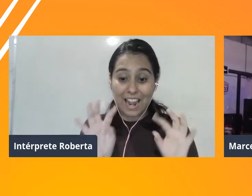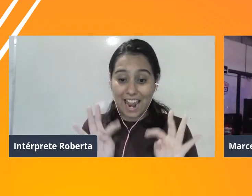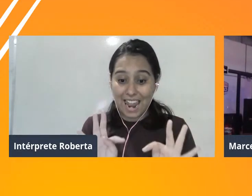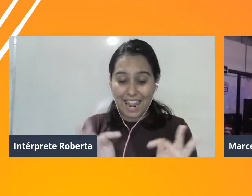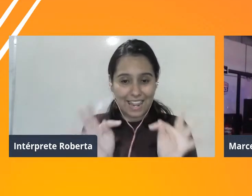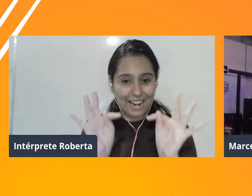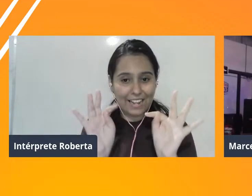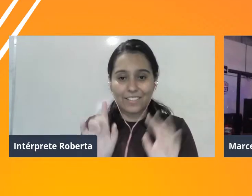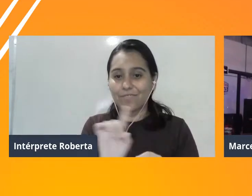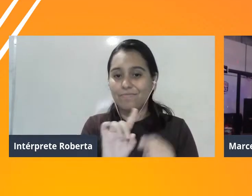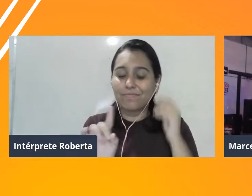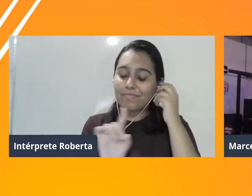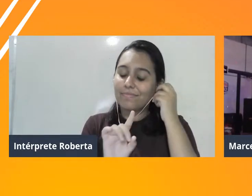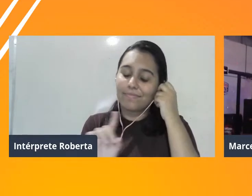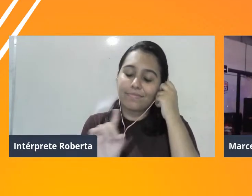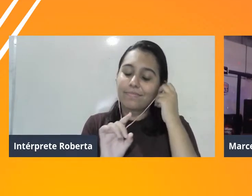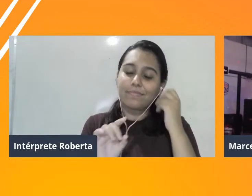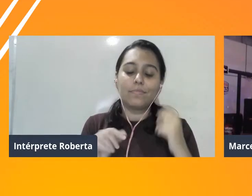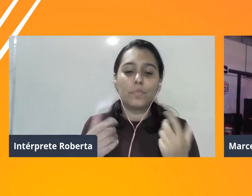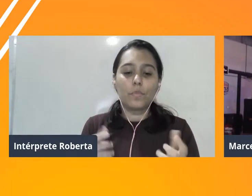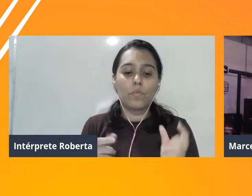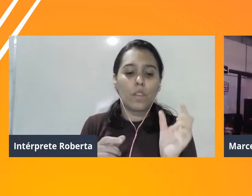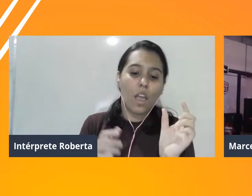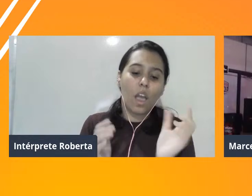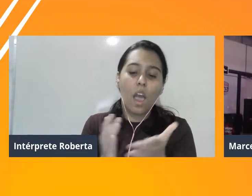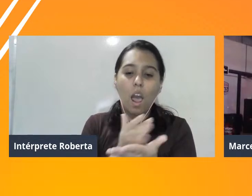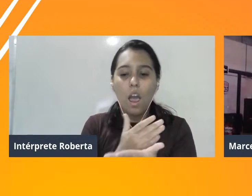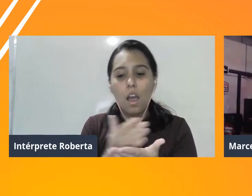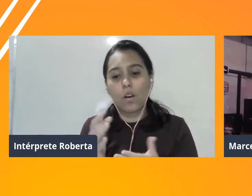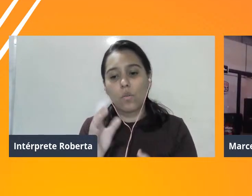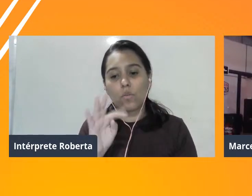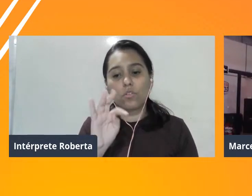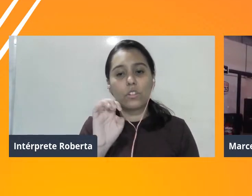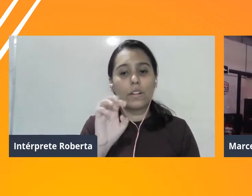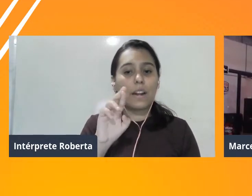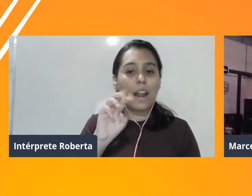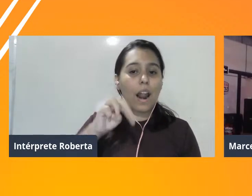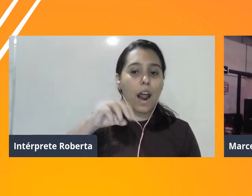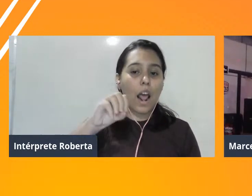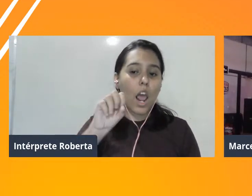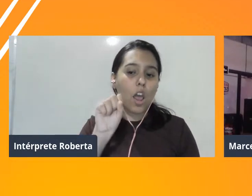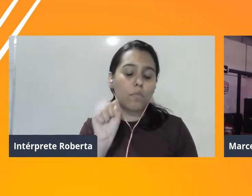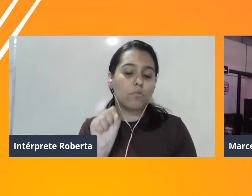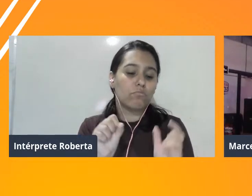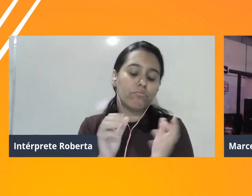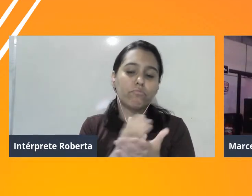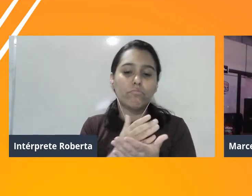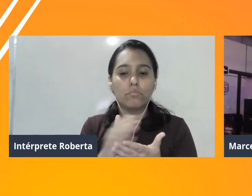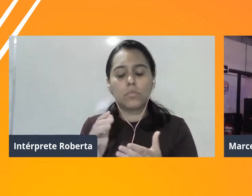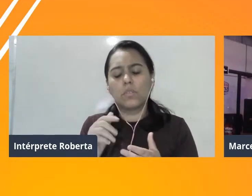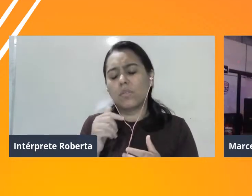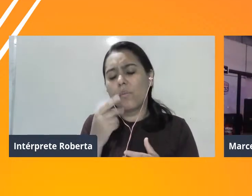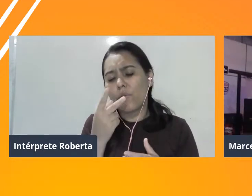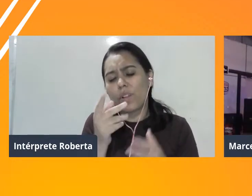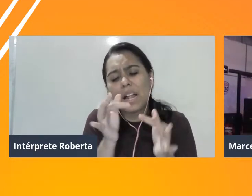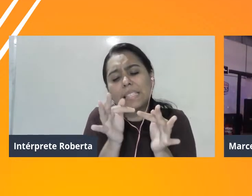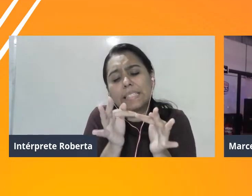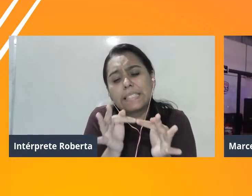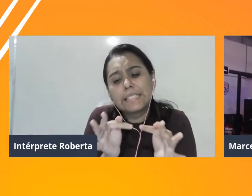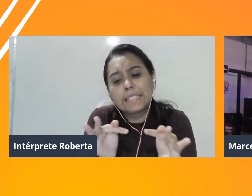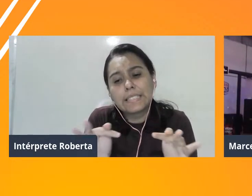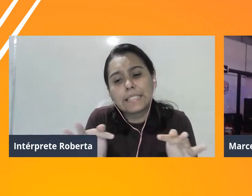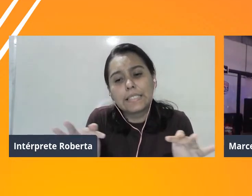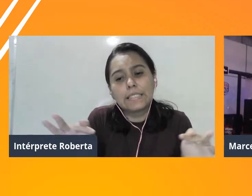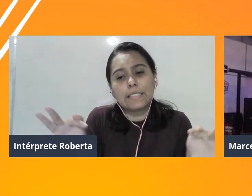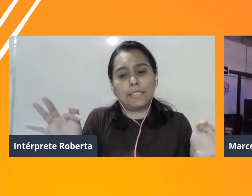termos, né? Mas eu vou tentar passar da forma mais simples possível, de forma que fique